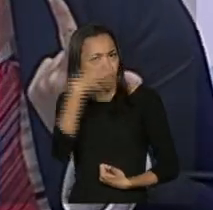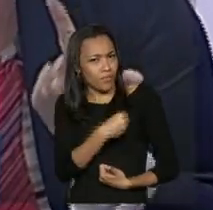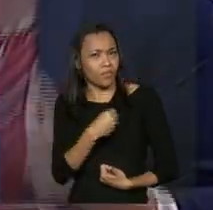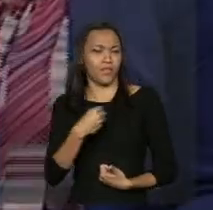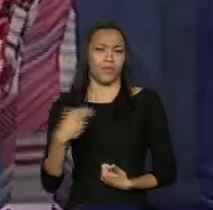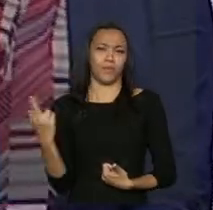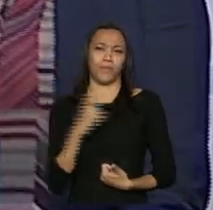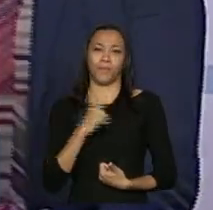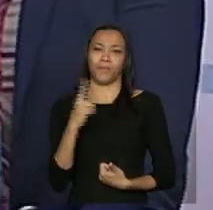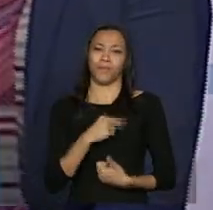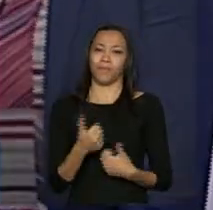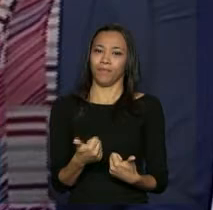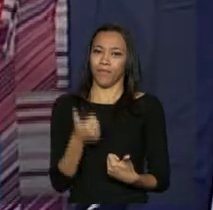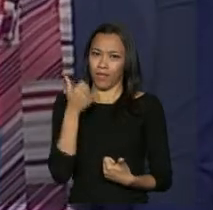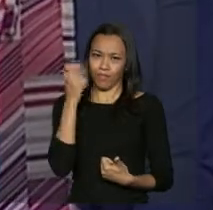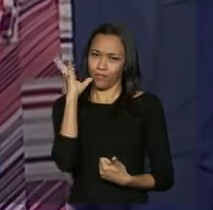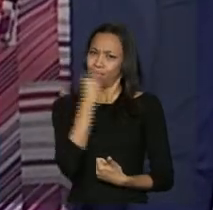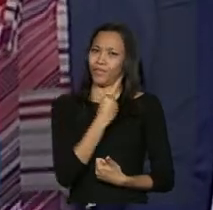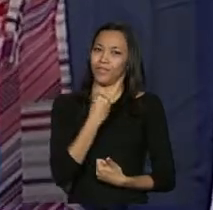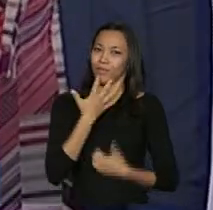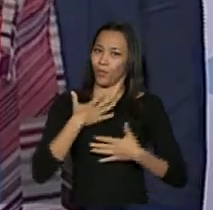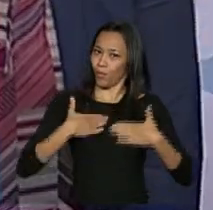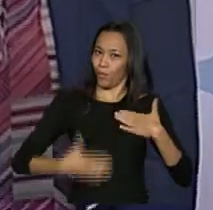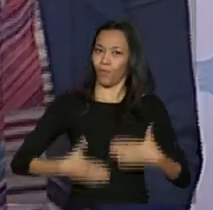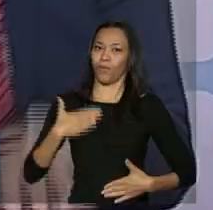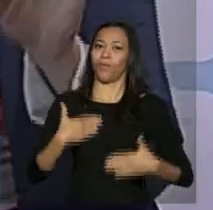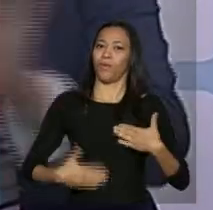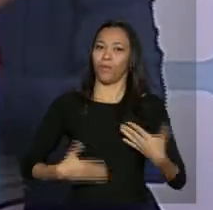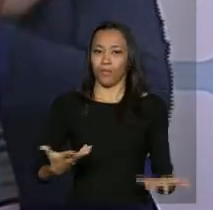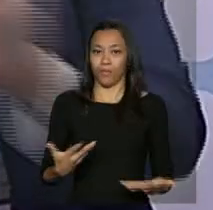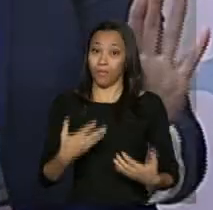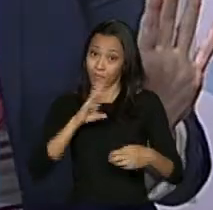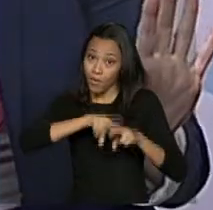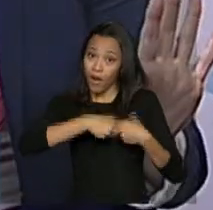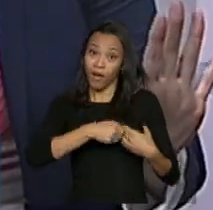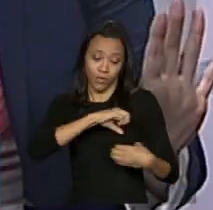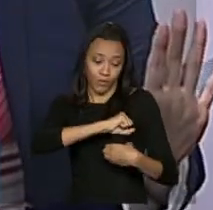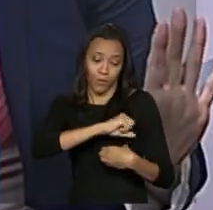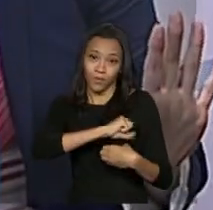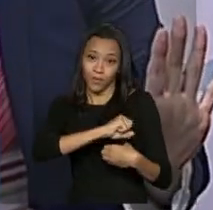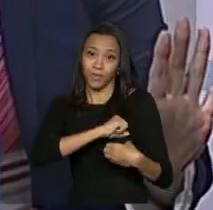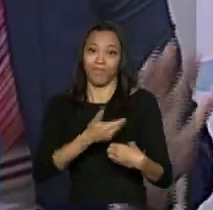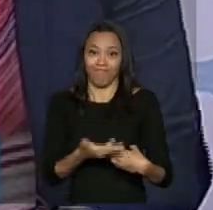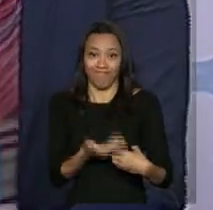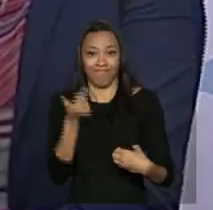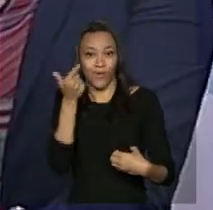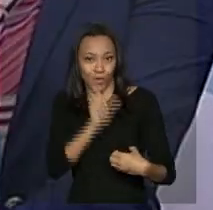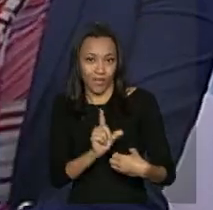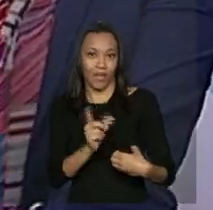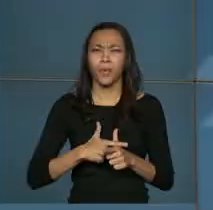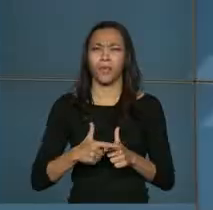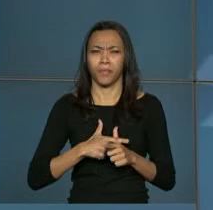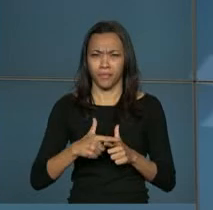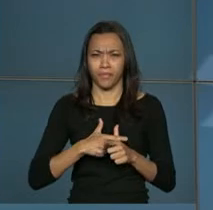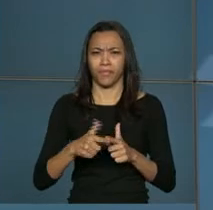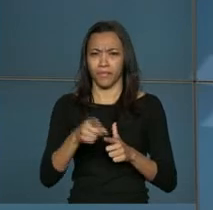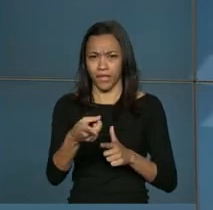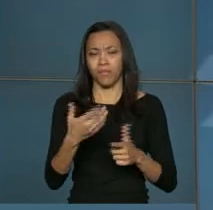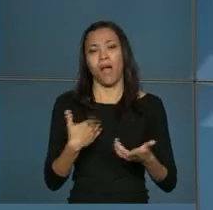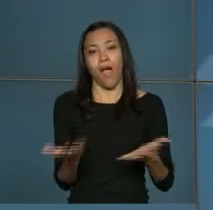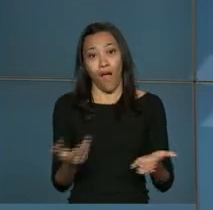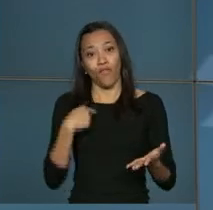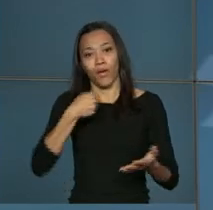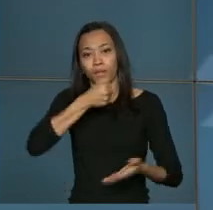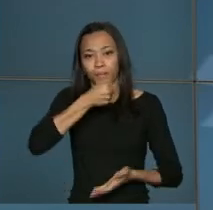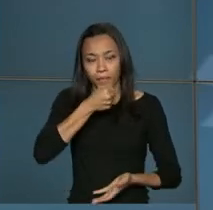rapidamente. Exatamente, esse é um bom exemplo. É o argumento, vamos falar a língua que elas entendem, né, gente? Essa foi a